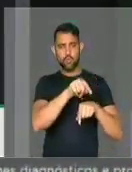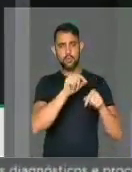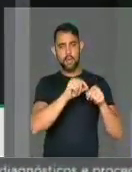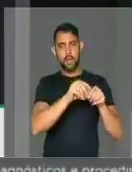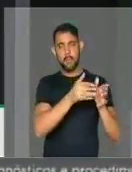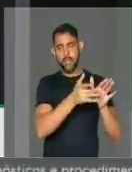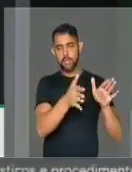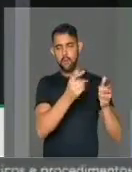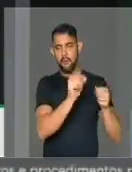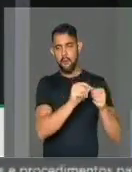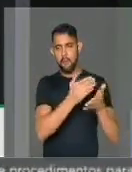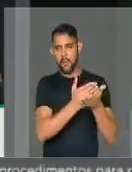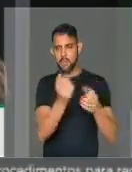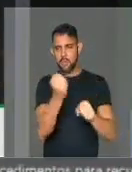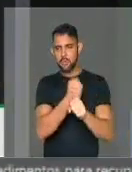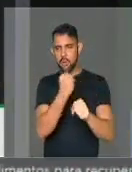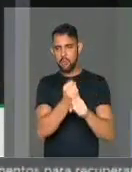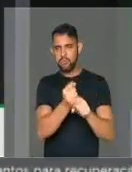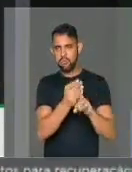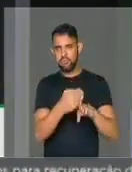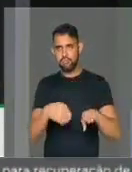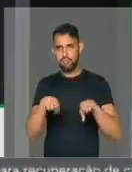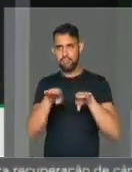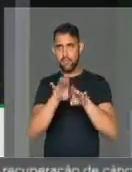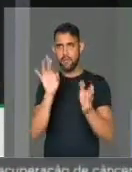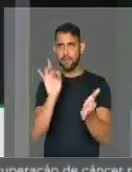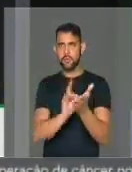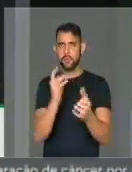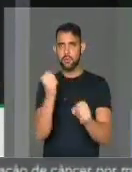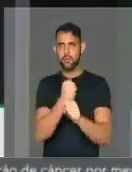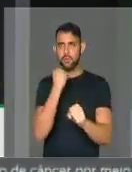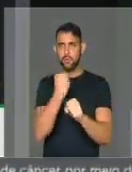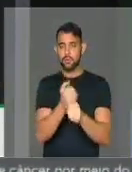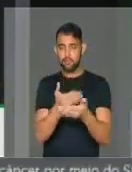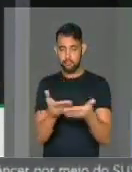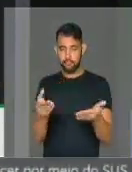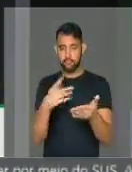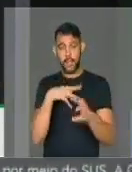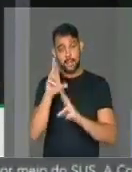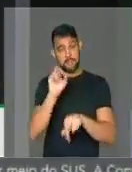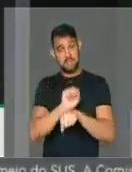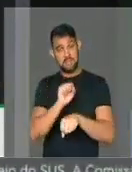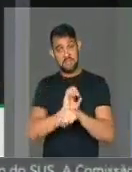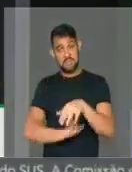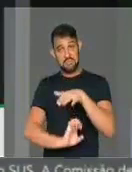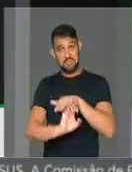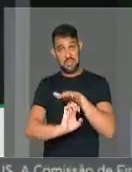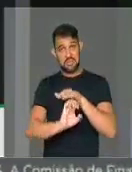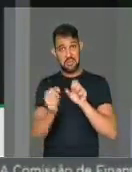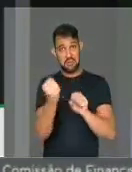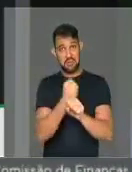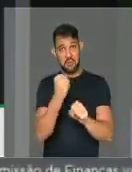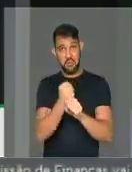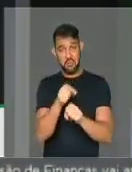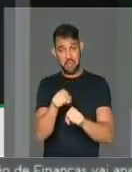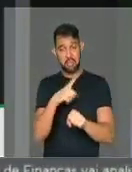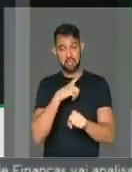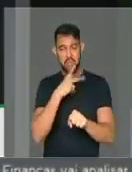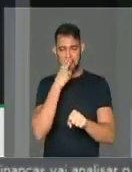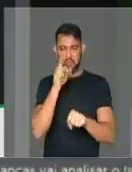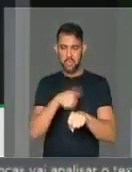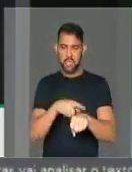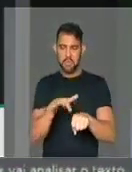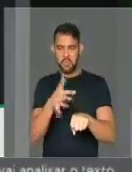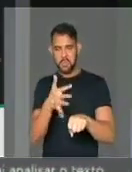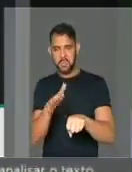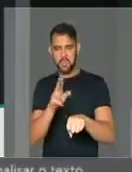daí, então, ela vai dar início na efetivação para construir a obra. A expectativa da empresa é que essa obra tenha um